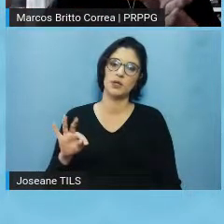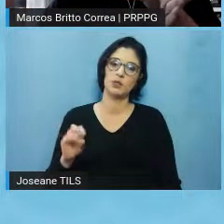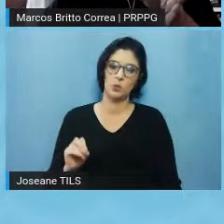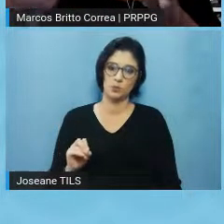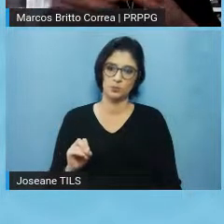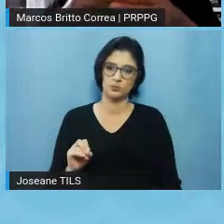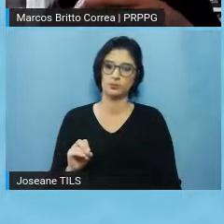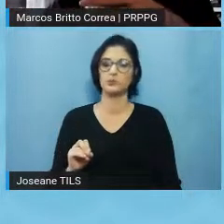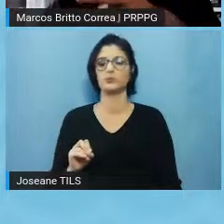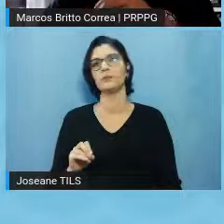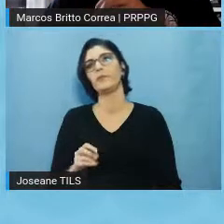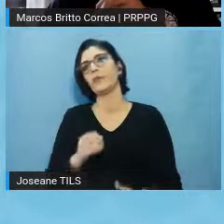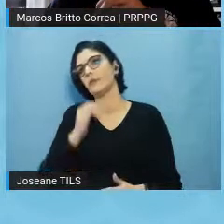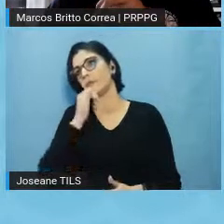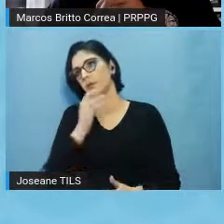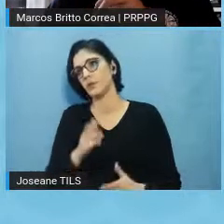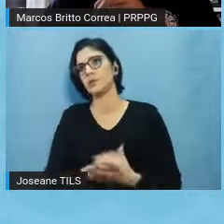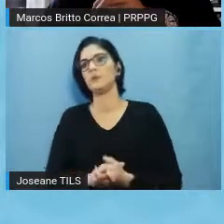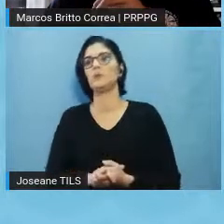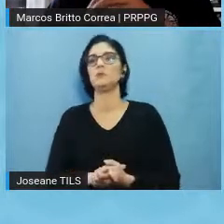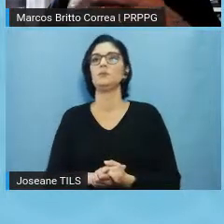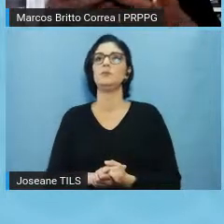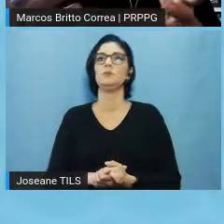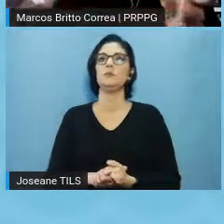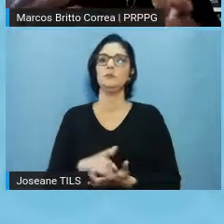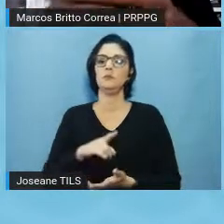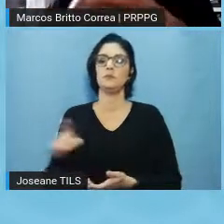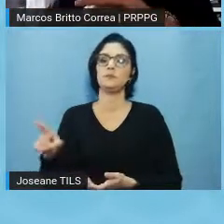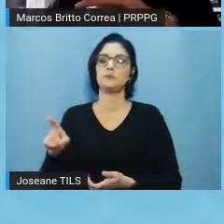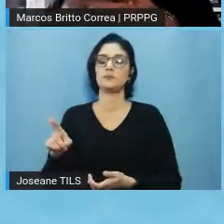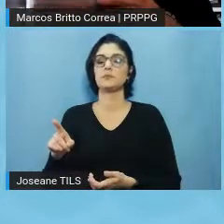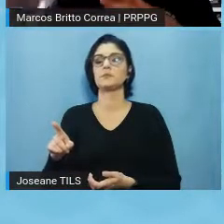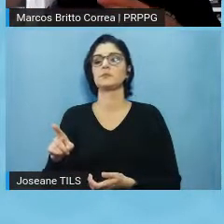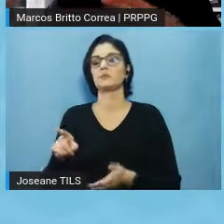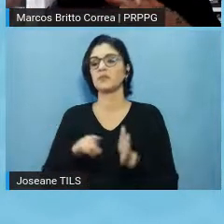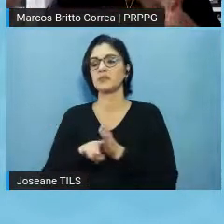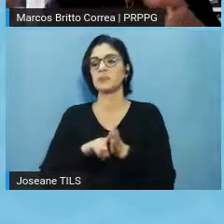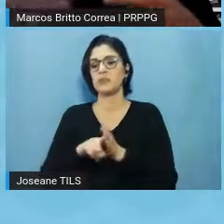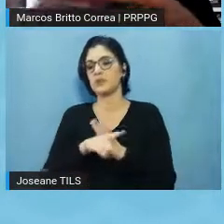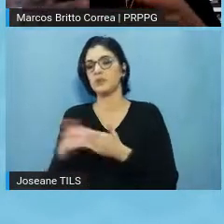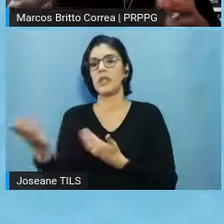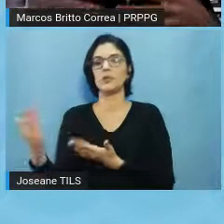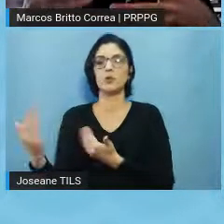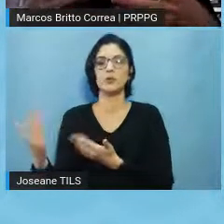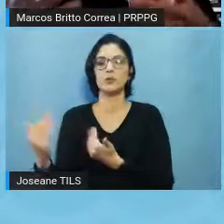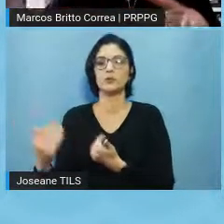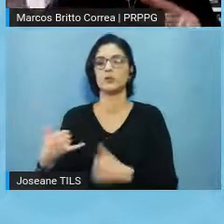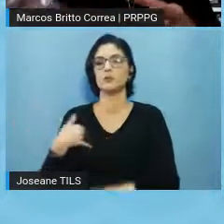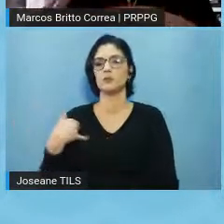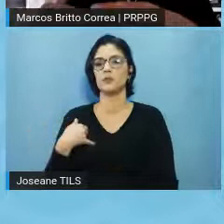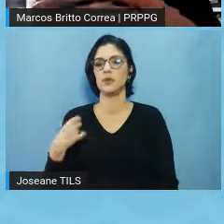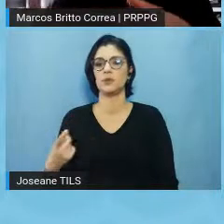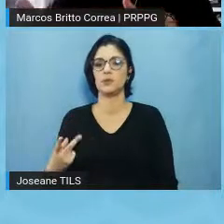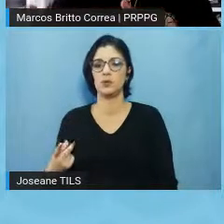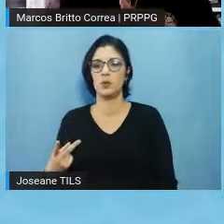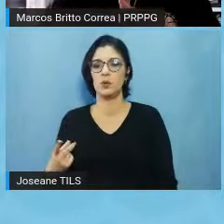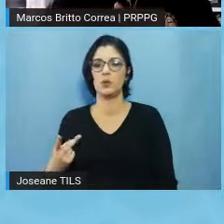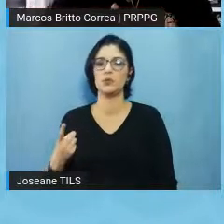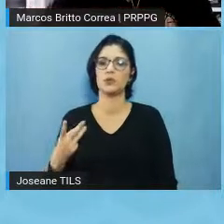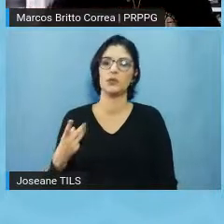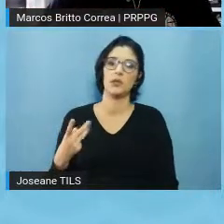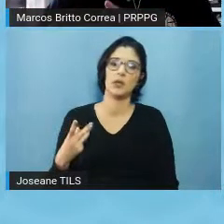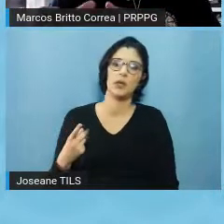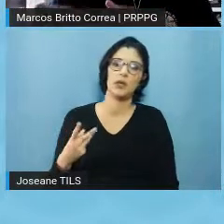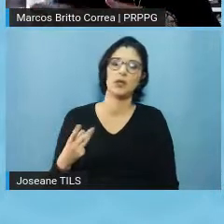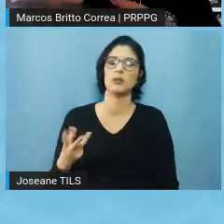de idade, tá, por exemplo, né, com adolescentes de 12 anos ou 13 anos, que eles já têm autonomia para entender o que é a